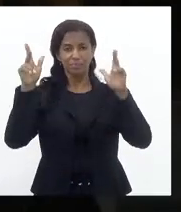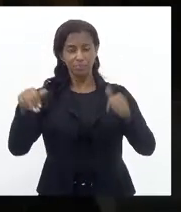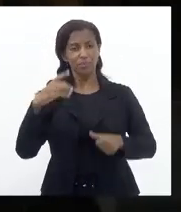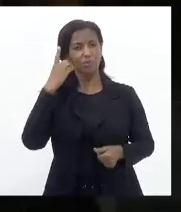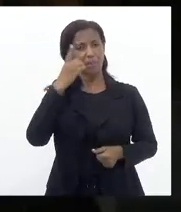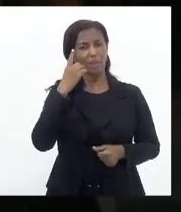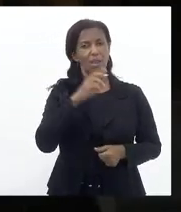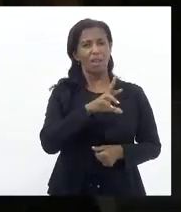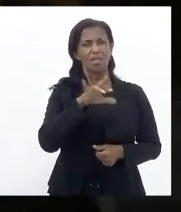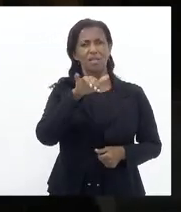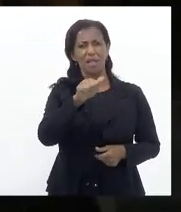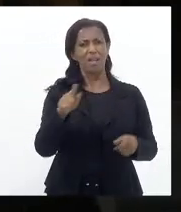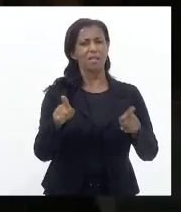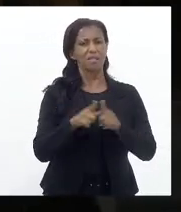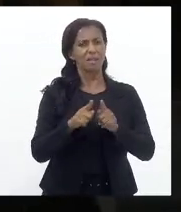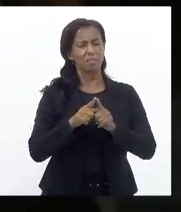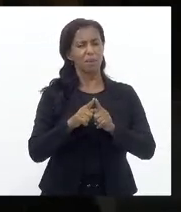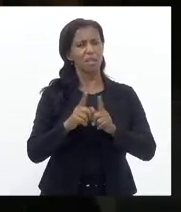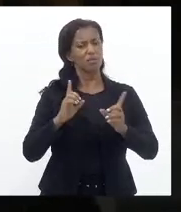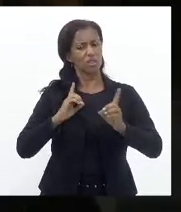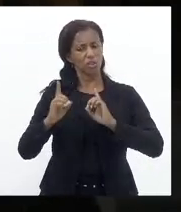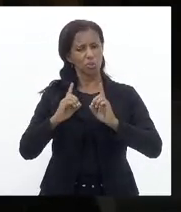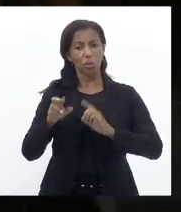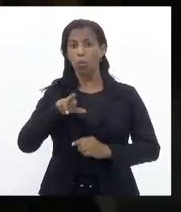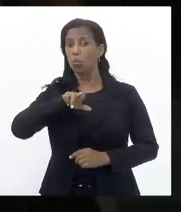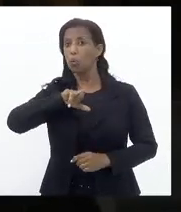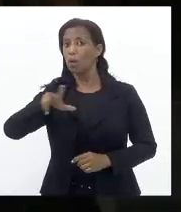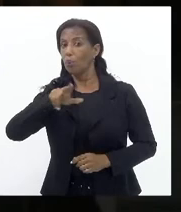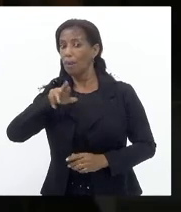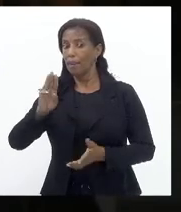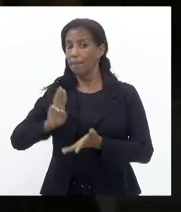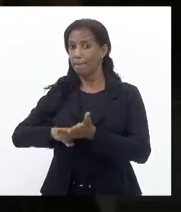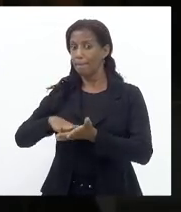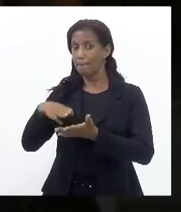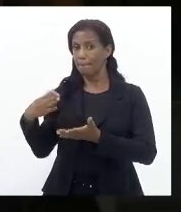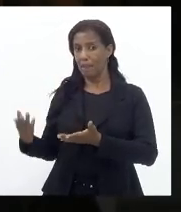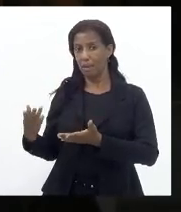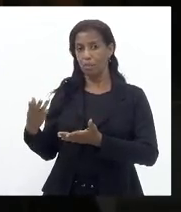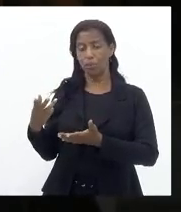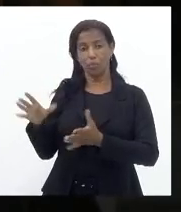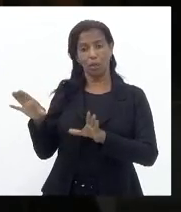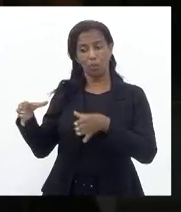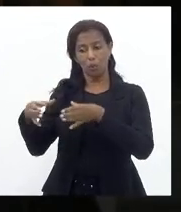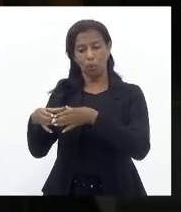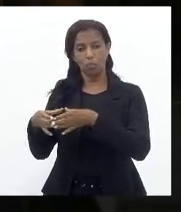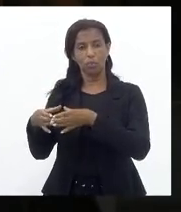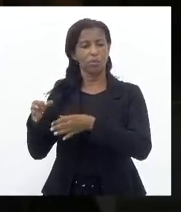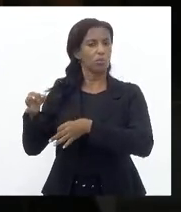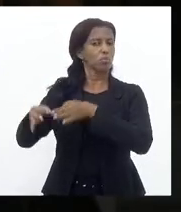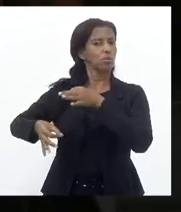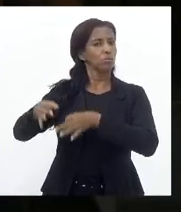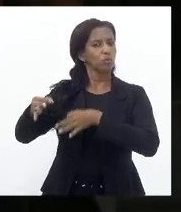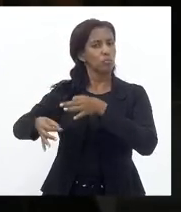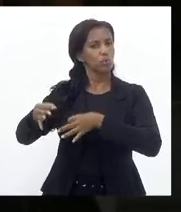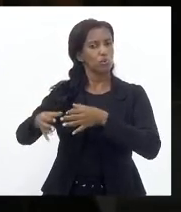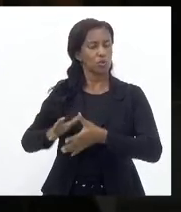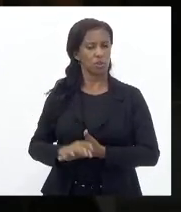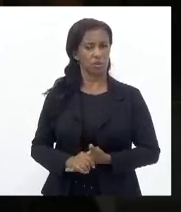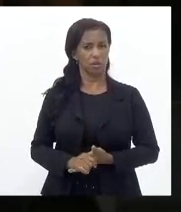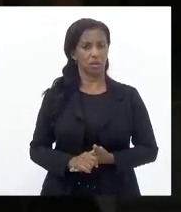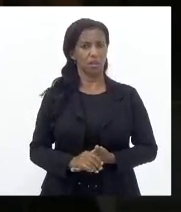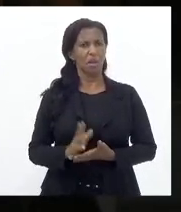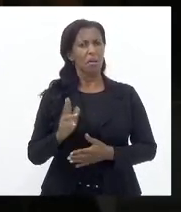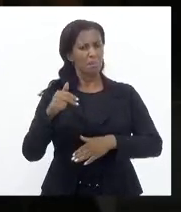feito uma discussão Nesse parlamento Não é membro Da comissão De construção e justiça Mas é a deputada Que está presente Em todas as sessões